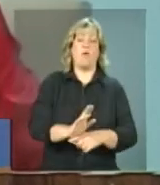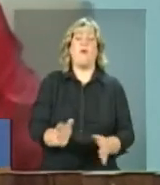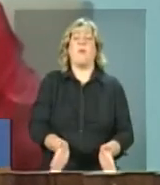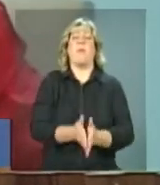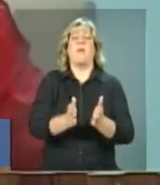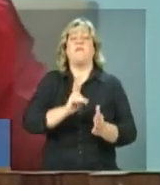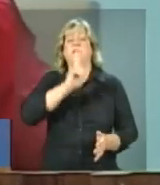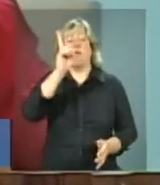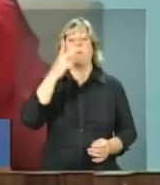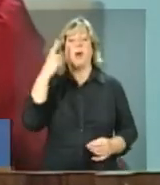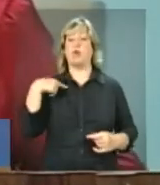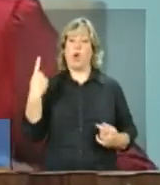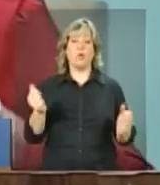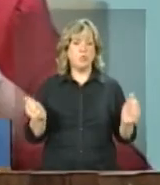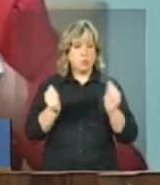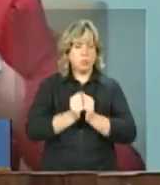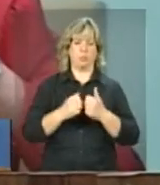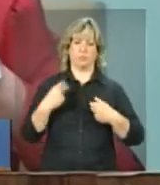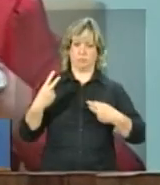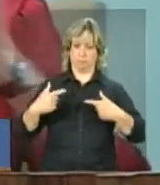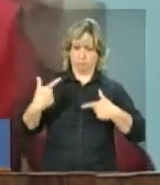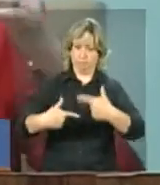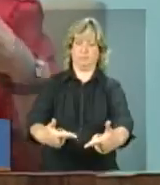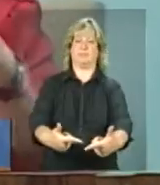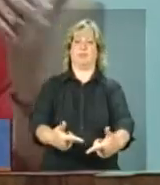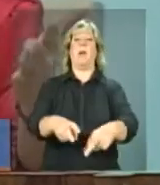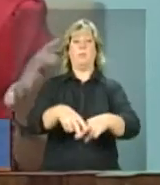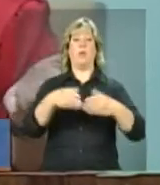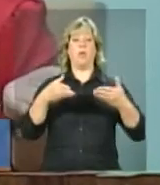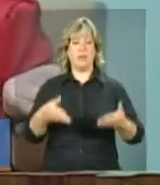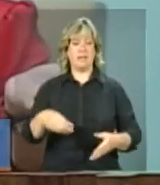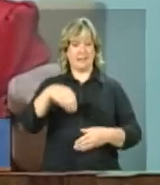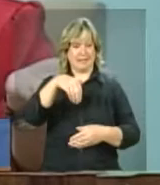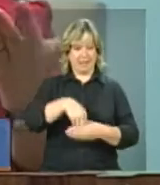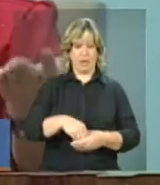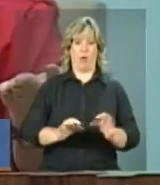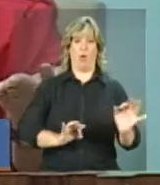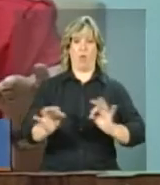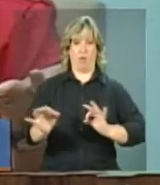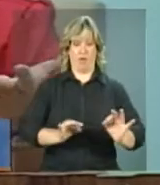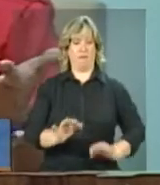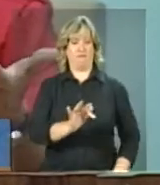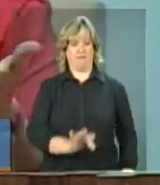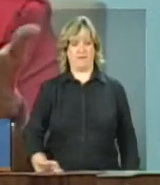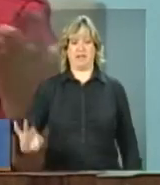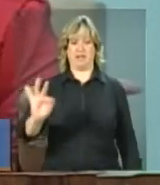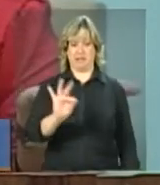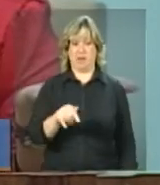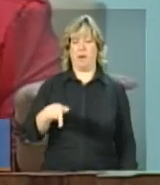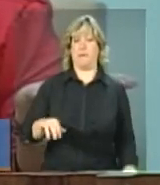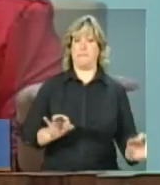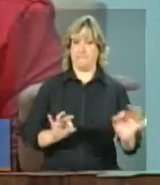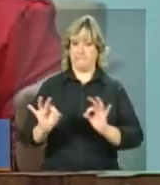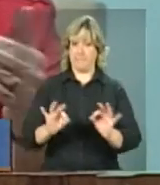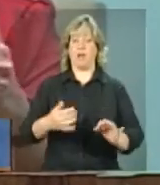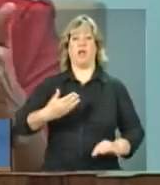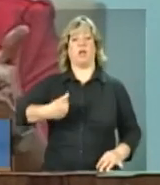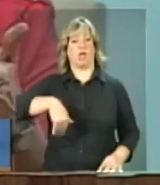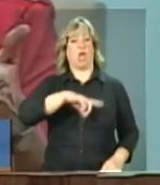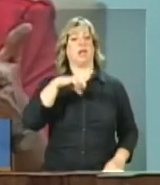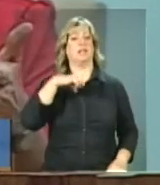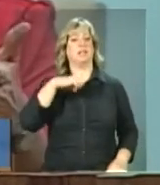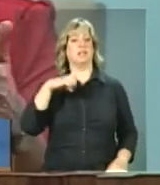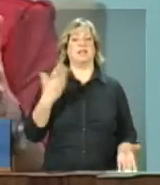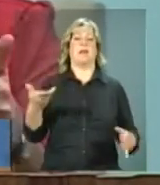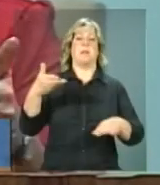andarmos juntos. E é por isso que, na Organização Federal do Plano, nós temos a participação